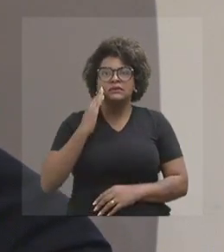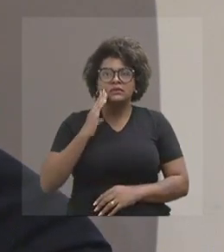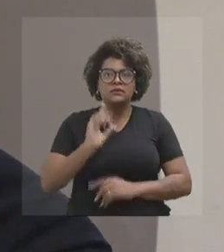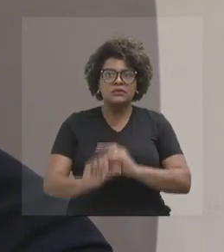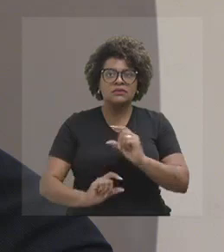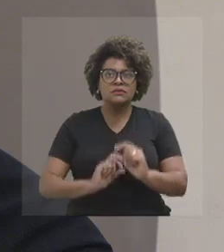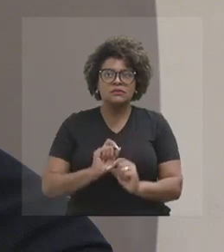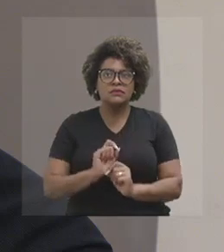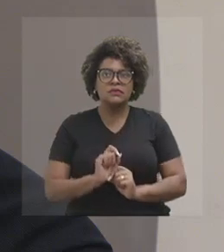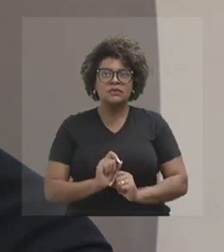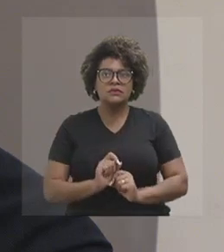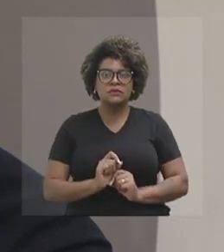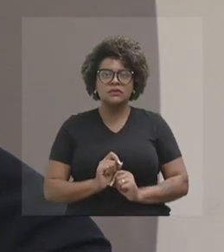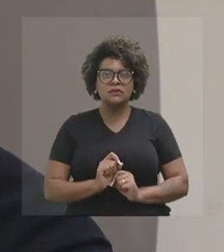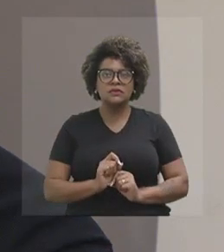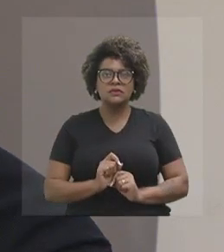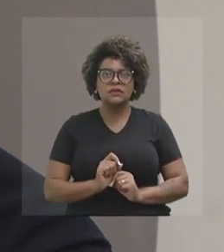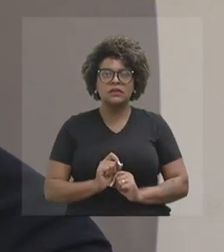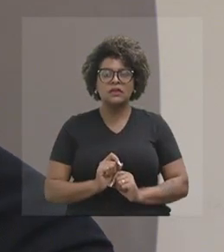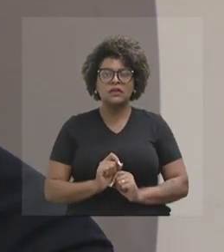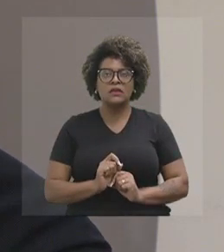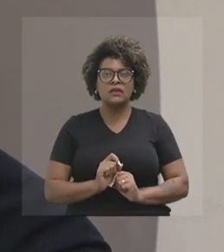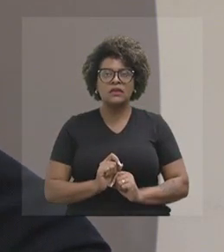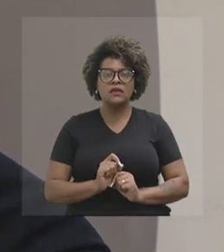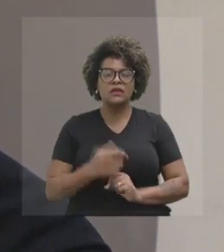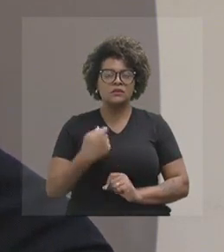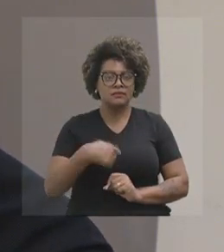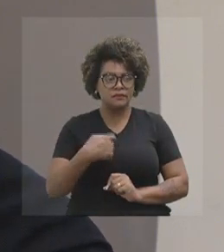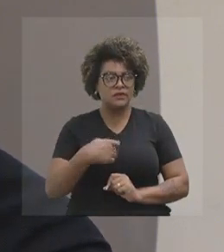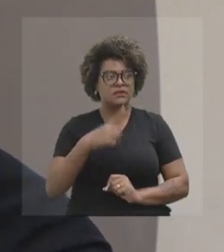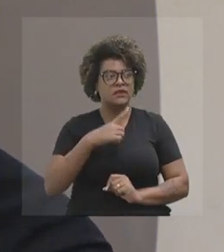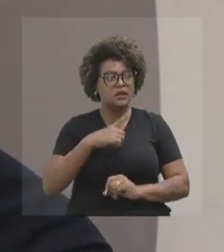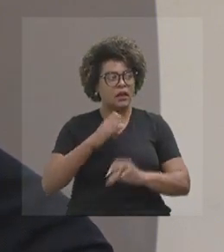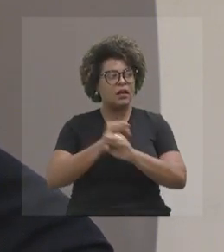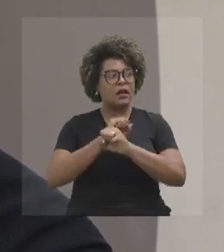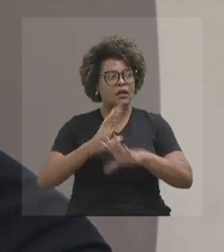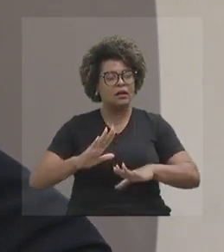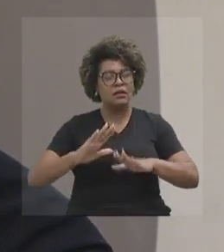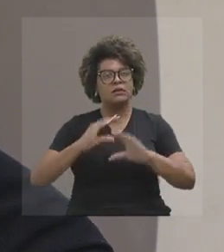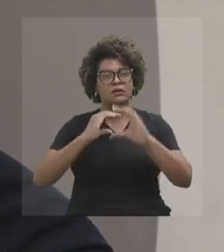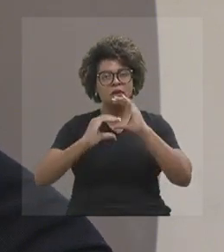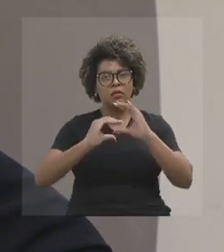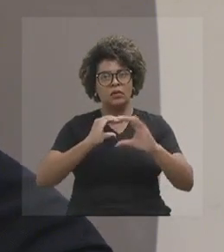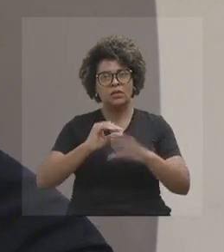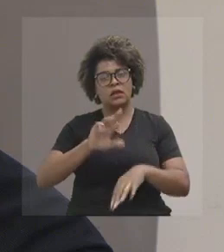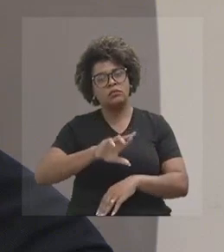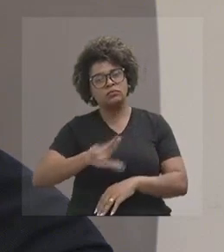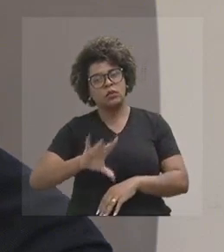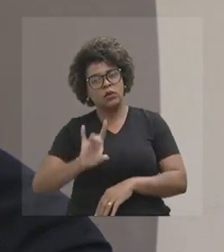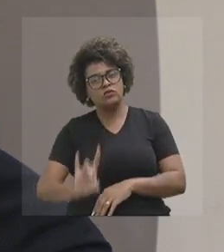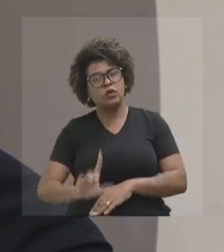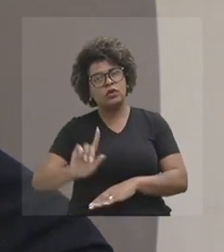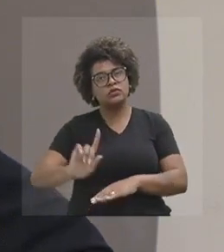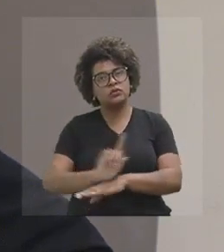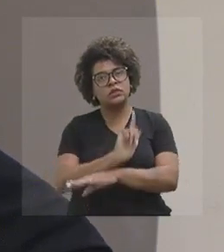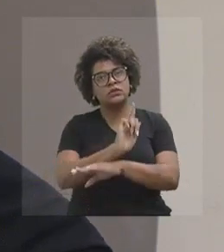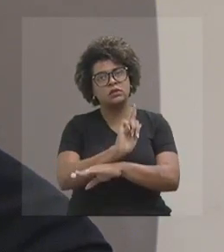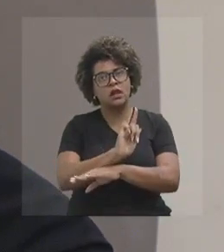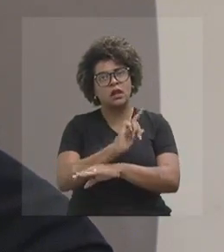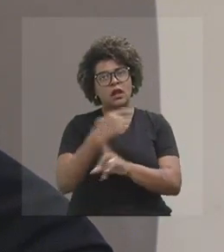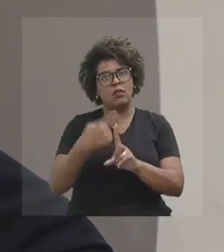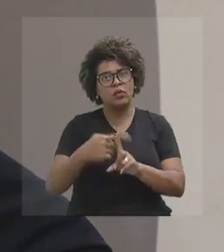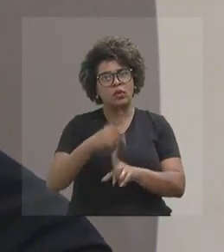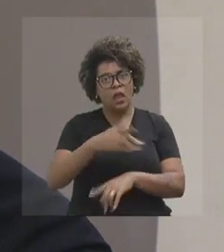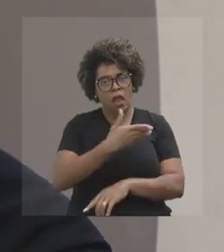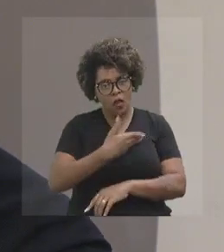tratar muito bem a comunicação. Não só a gestão, que é um governo que, não há dúvida, que é um grande